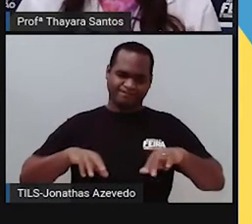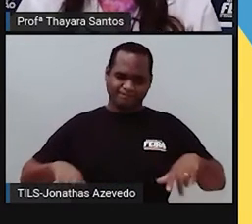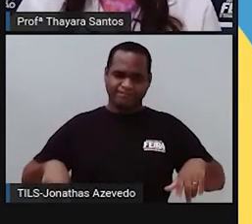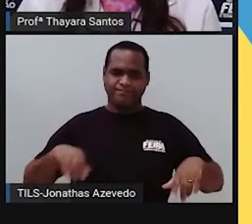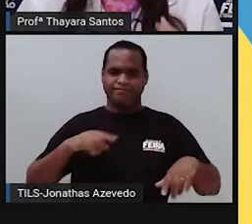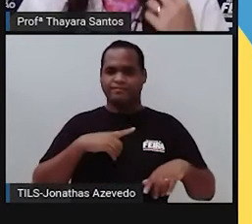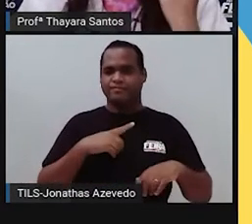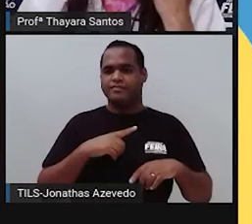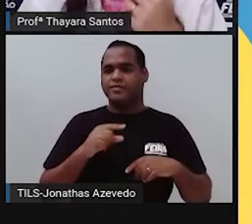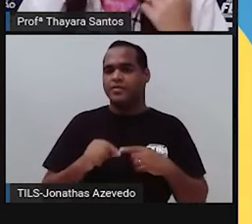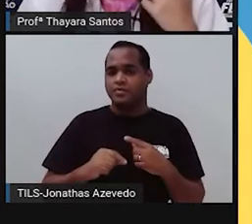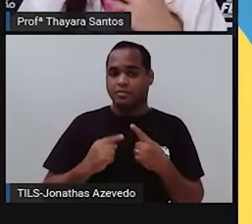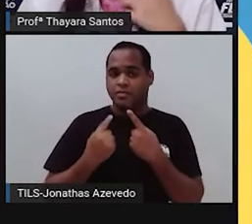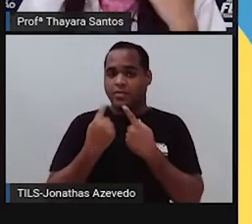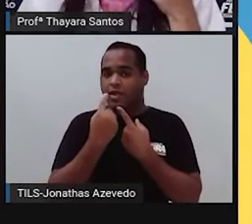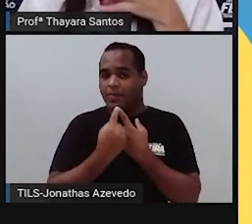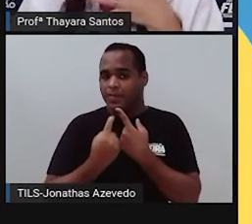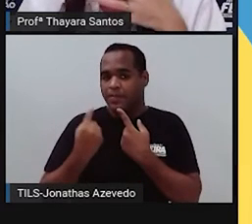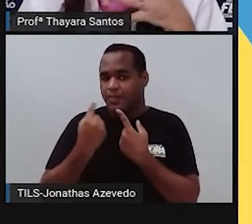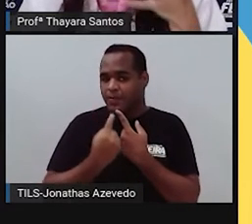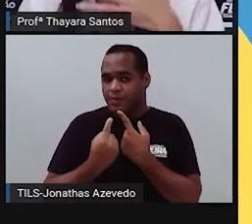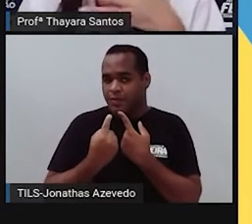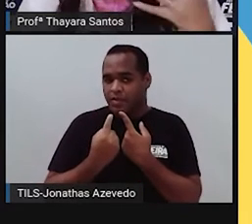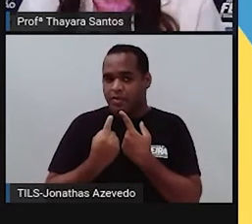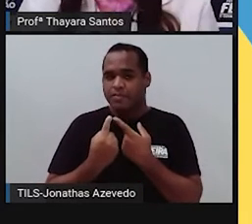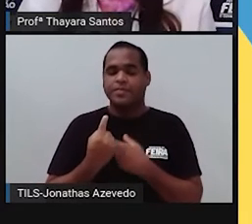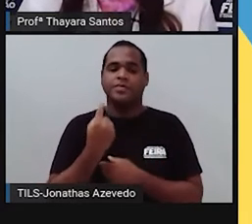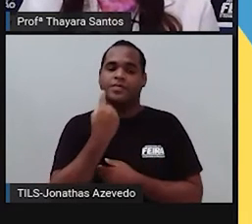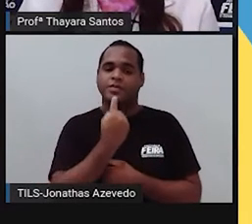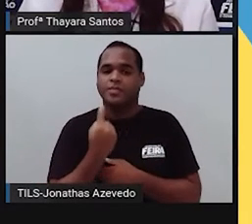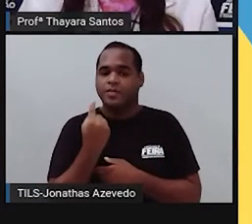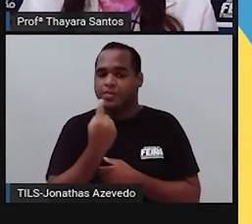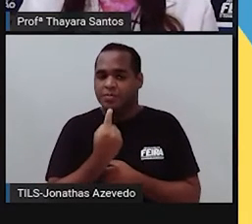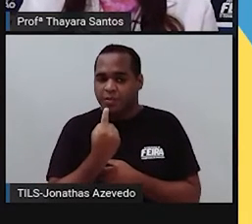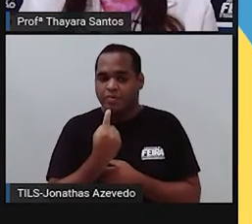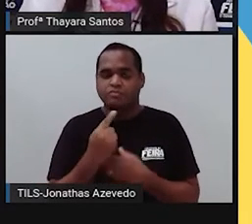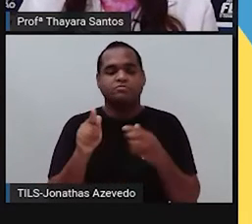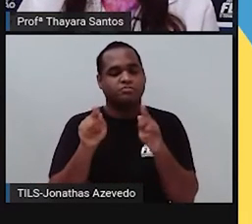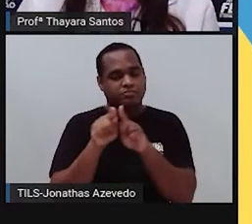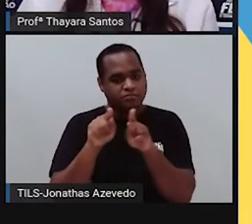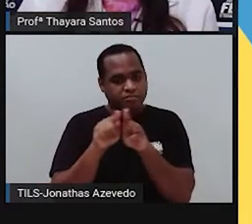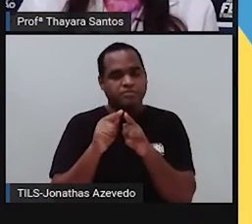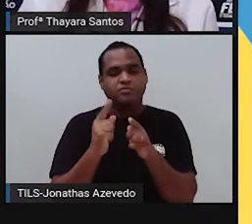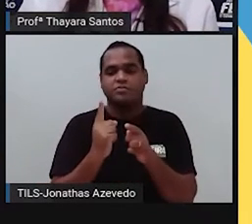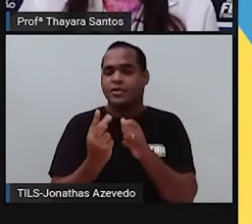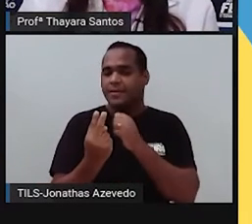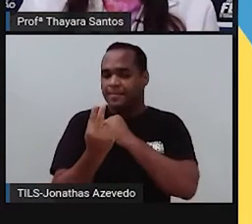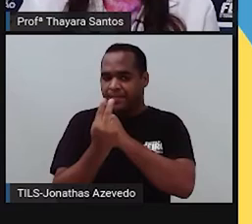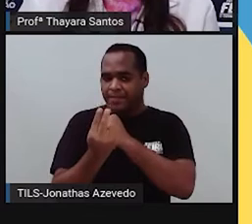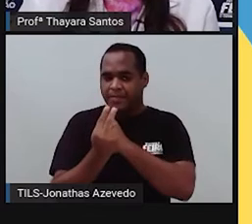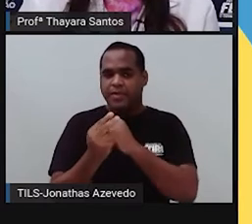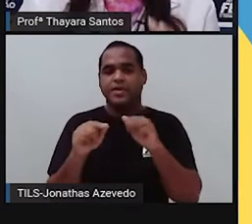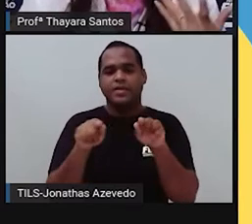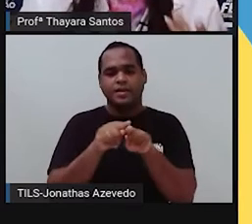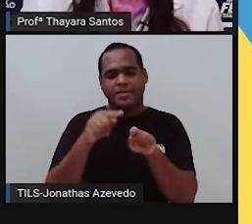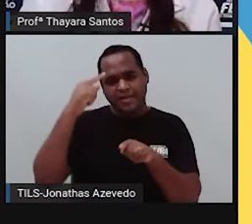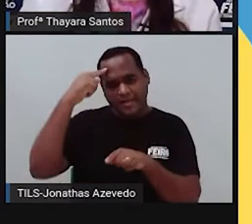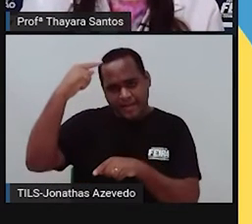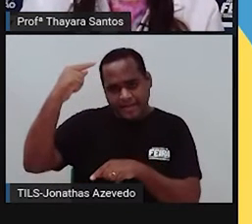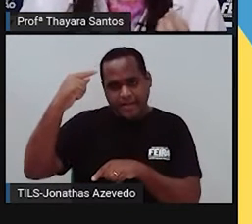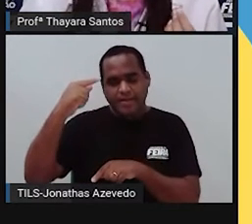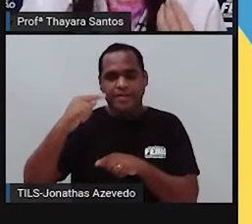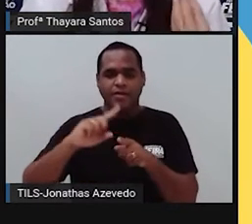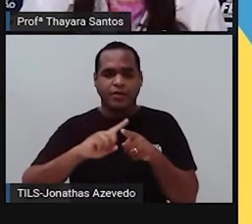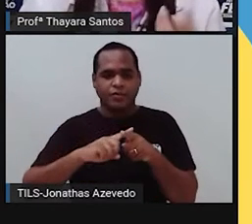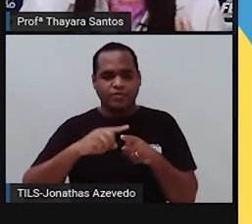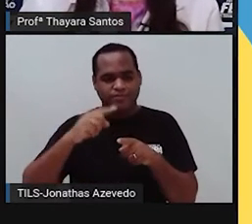na boca, na própria boca, que é uma mucosa. gente também tem tecido de revestimento. E lá no nosso canal da uretra também tem